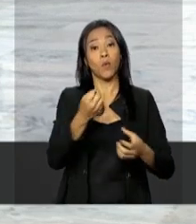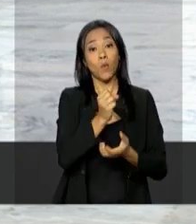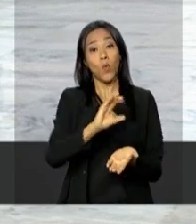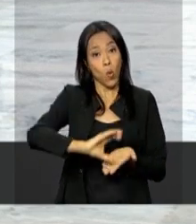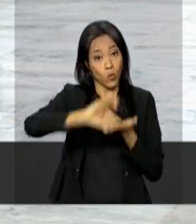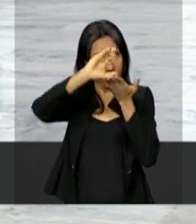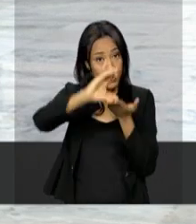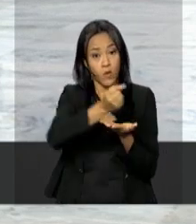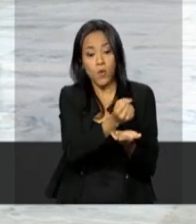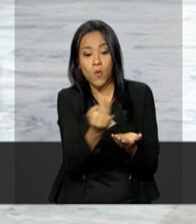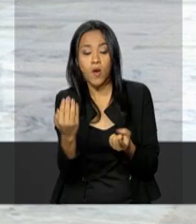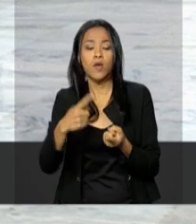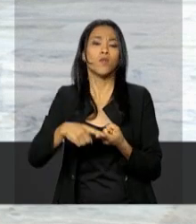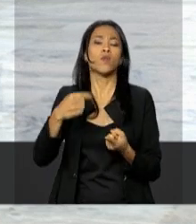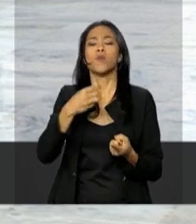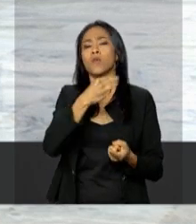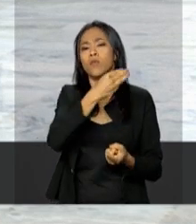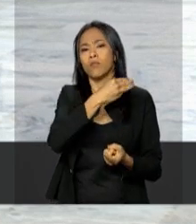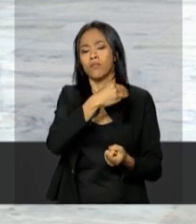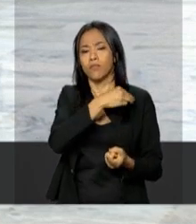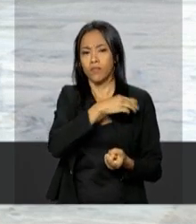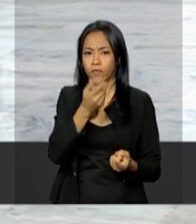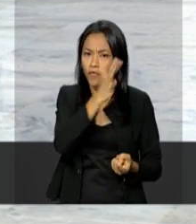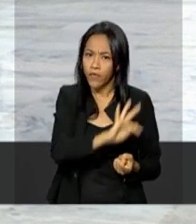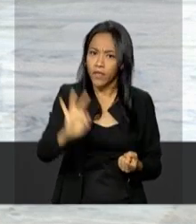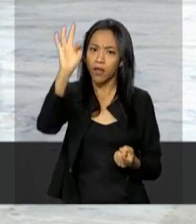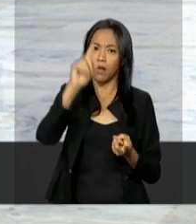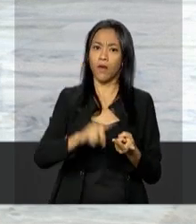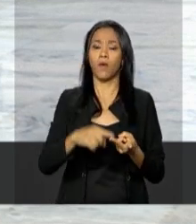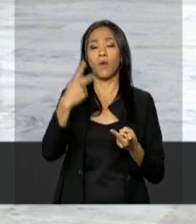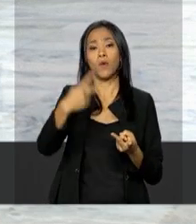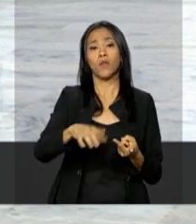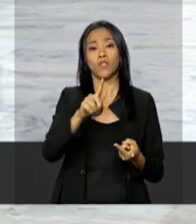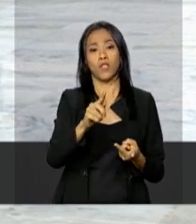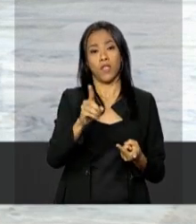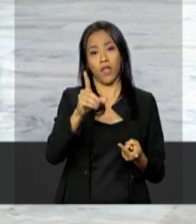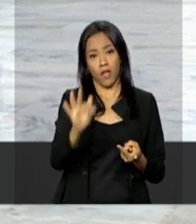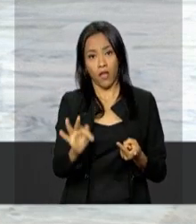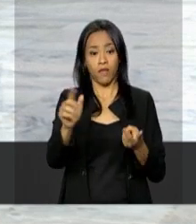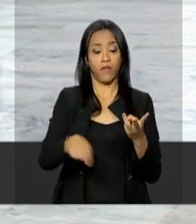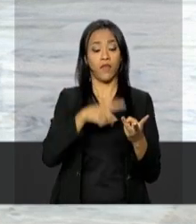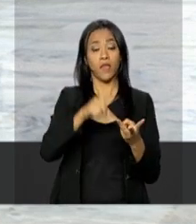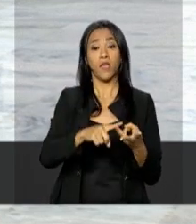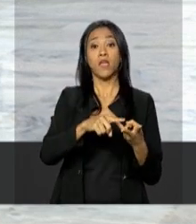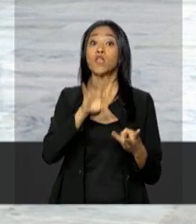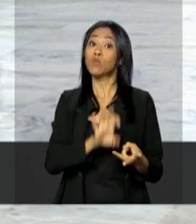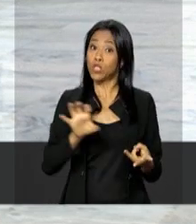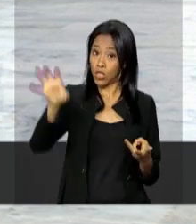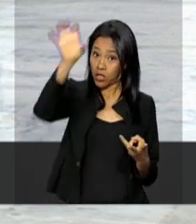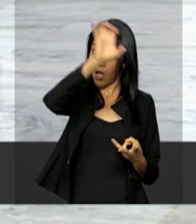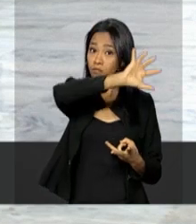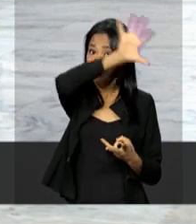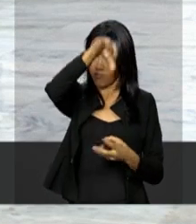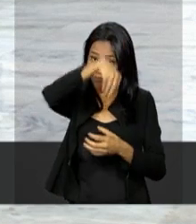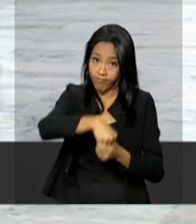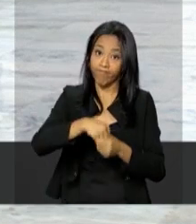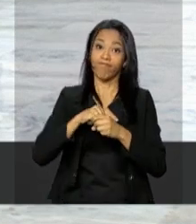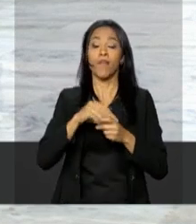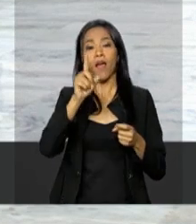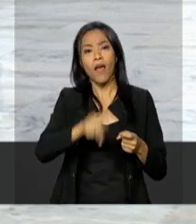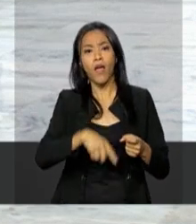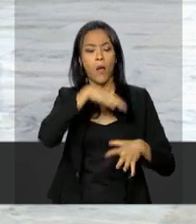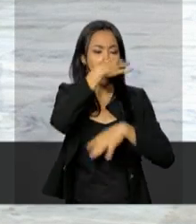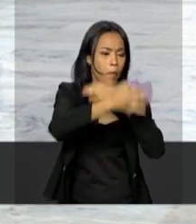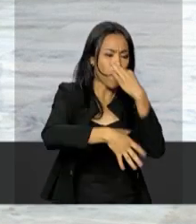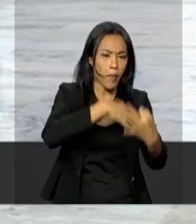representantes da União, dos municípios, do Distrito Federal e dos Estados. E será uma estrutura para consulta,